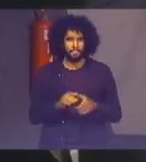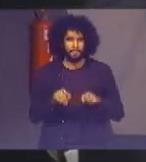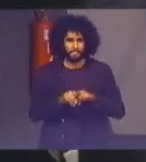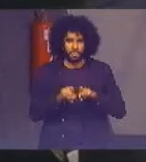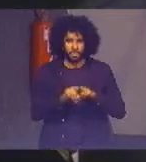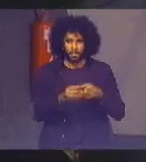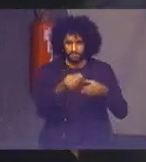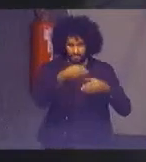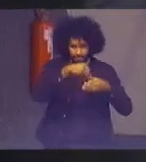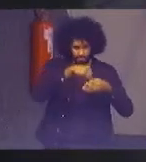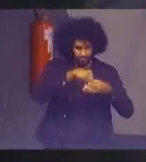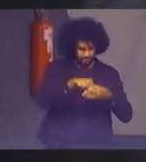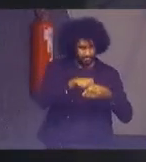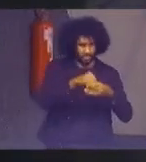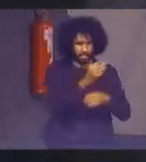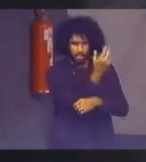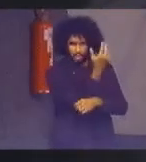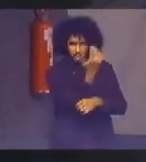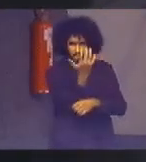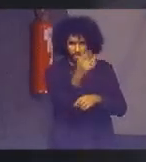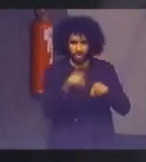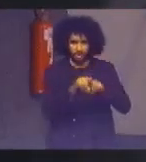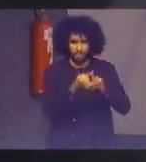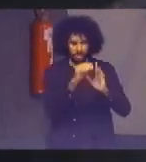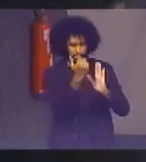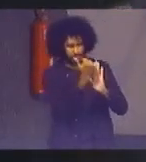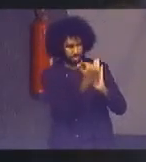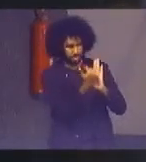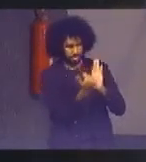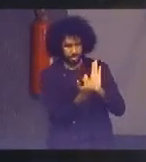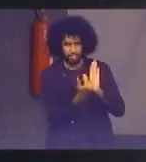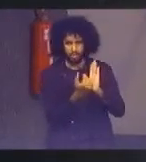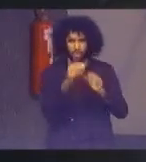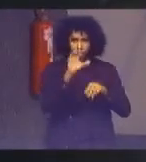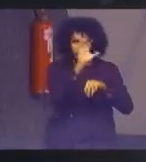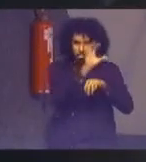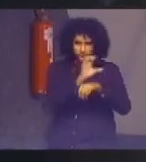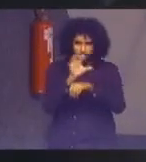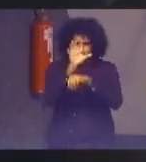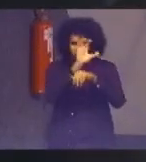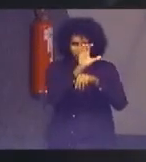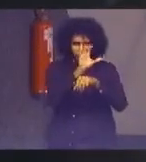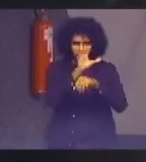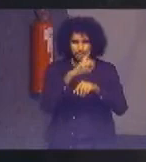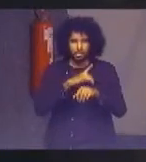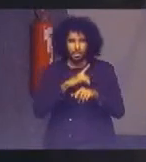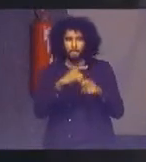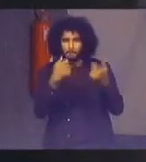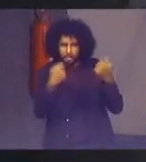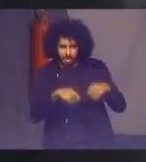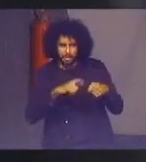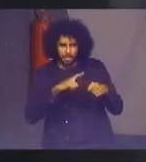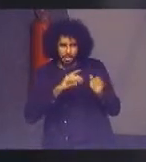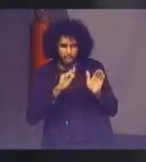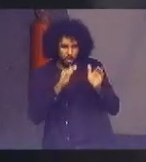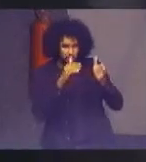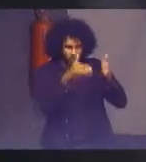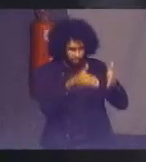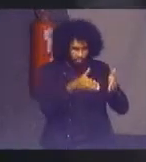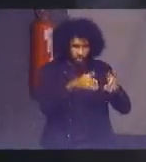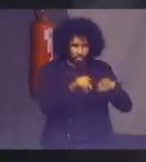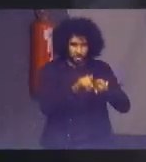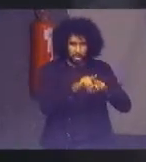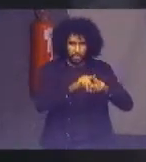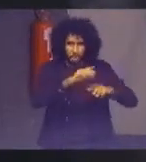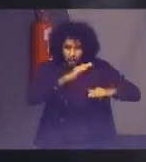ambiental na estrutura das atividades do Estado encontra respaldo no princípio constitucional da eficiência,